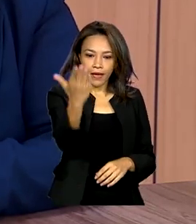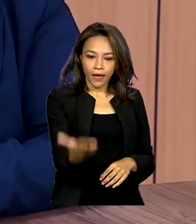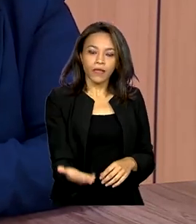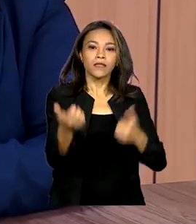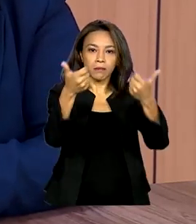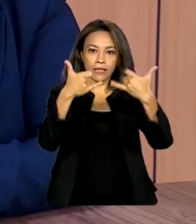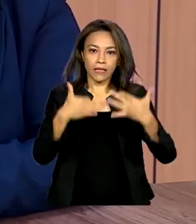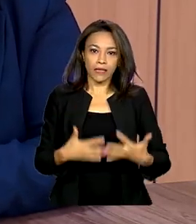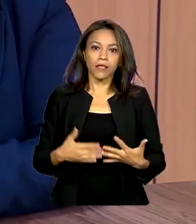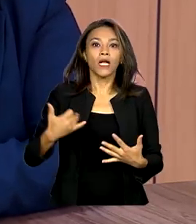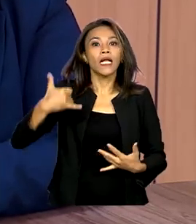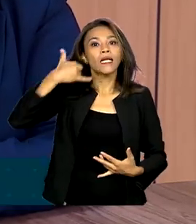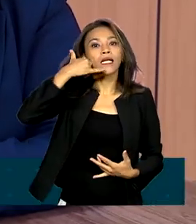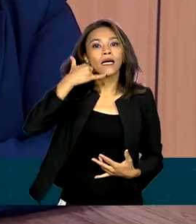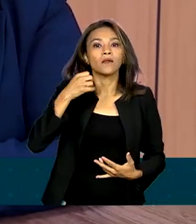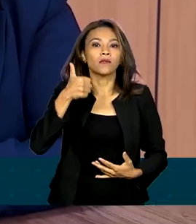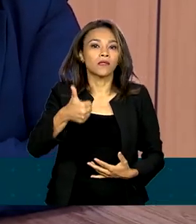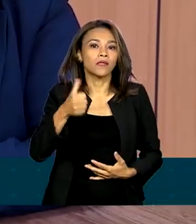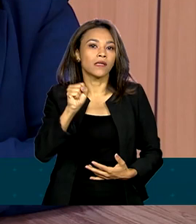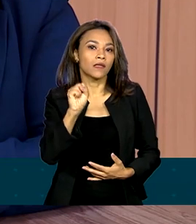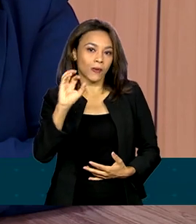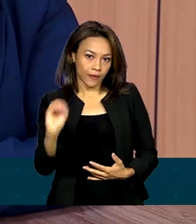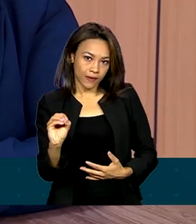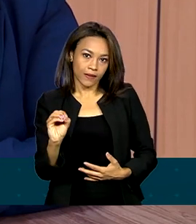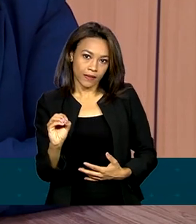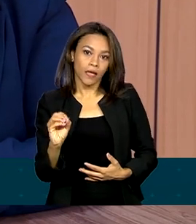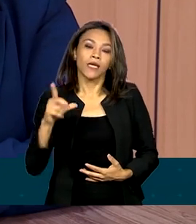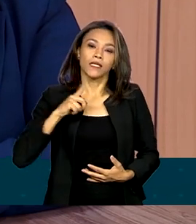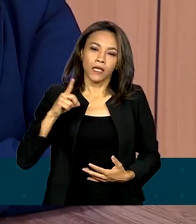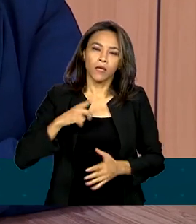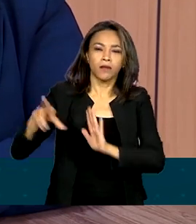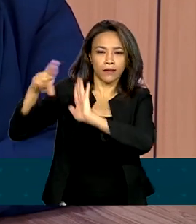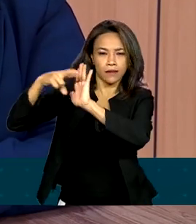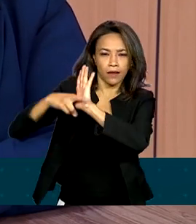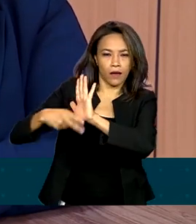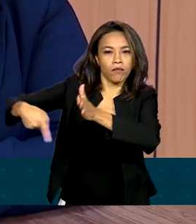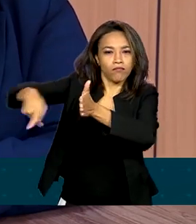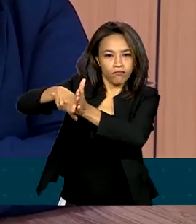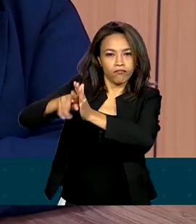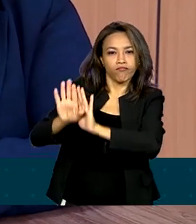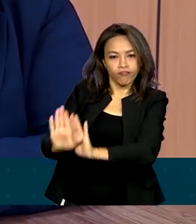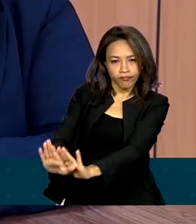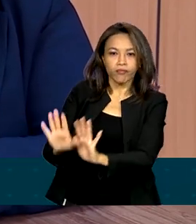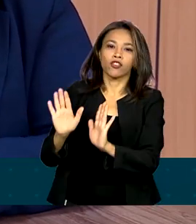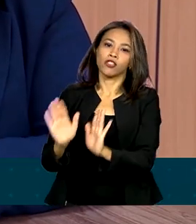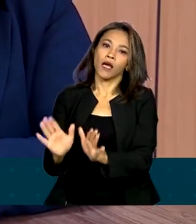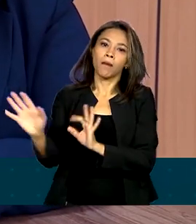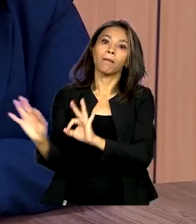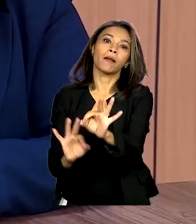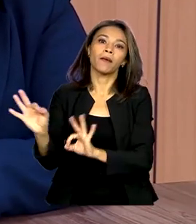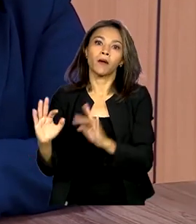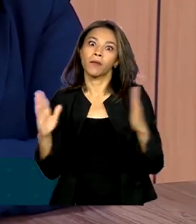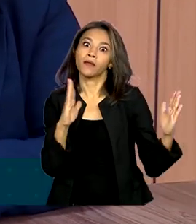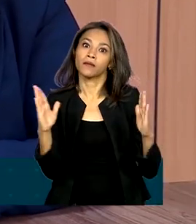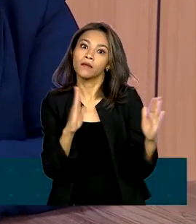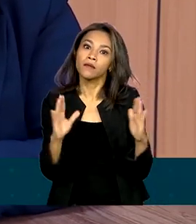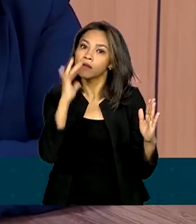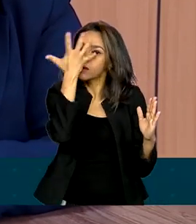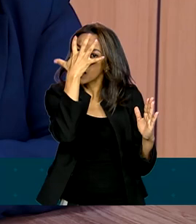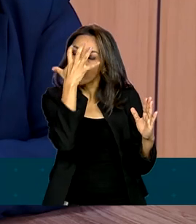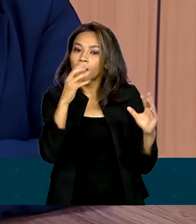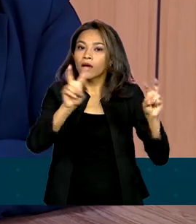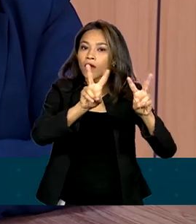180, a gente já tem o protocolo e já preparou para essa questão do carnaval, na questão da